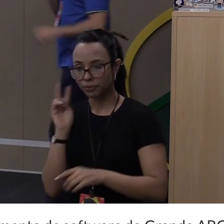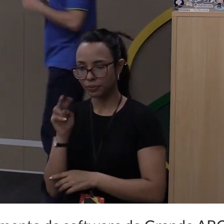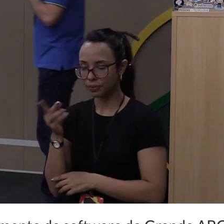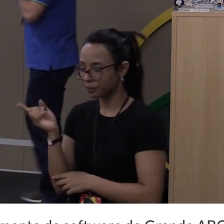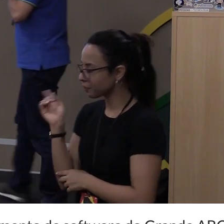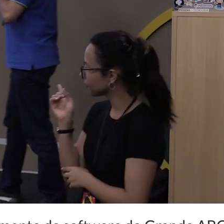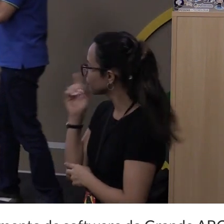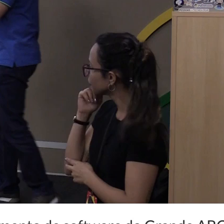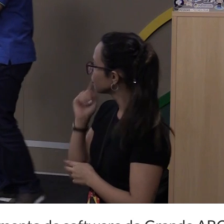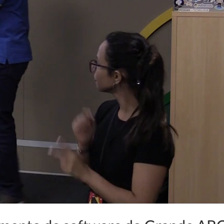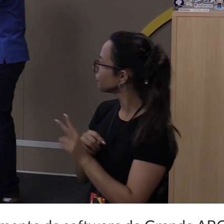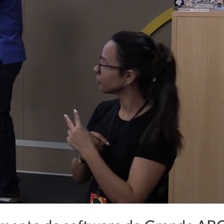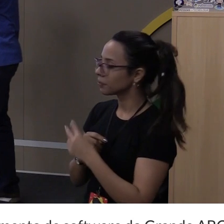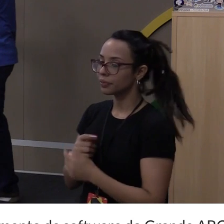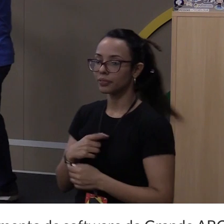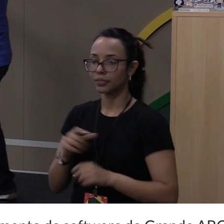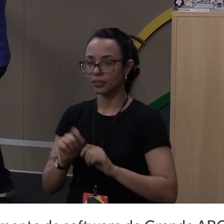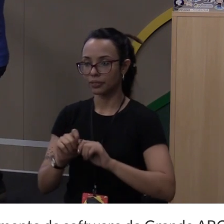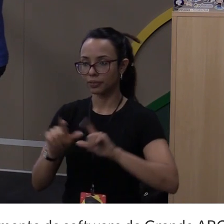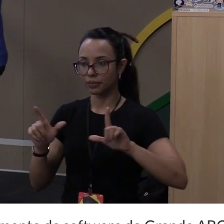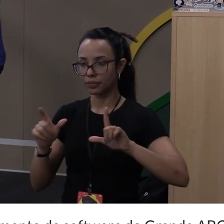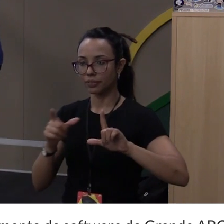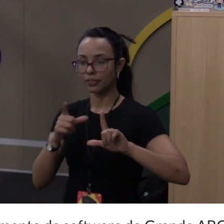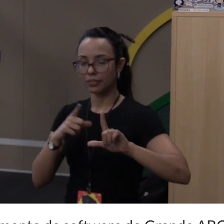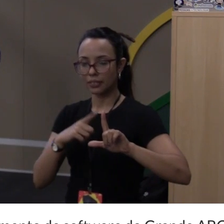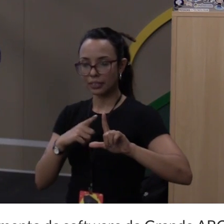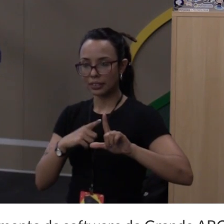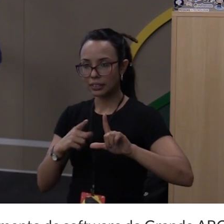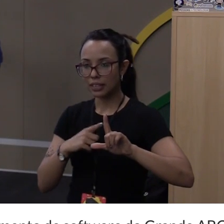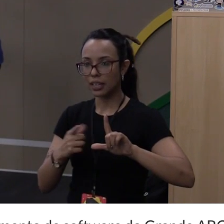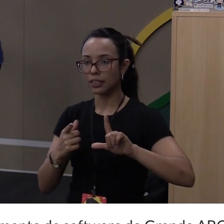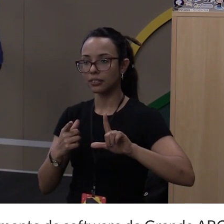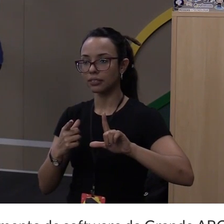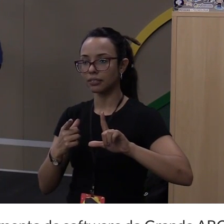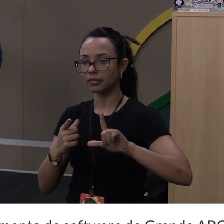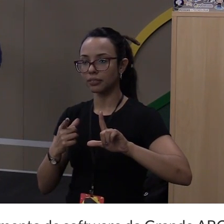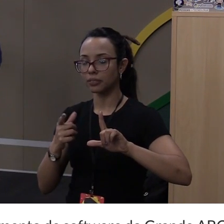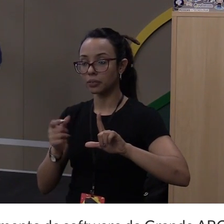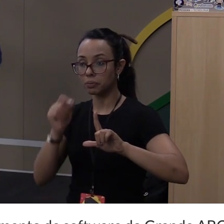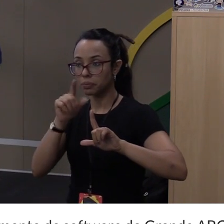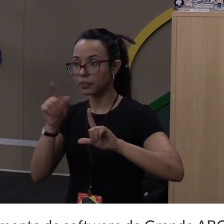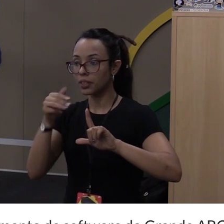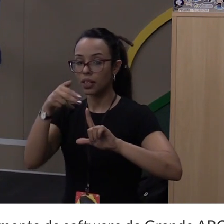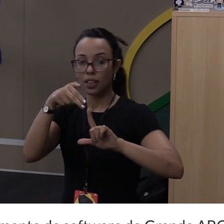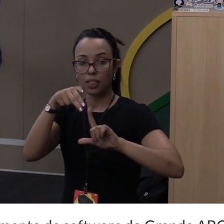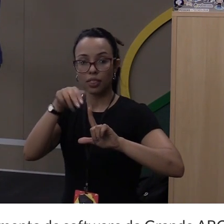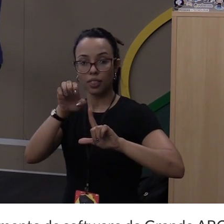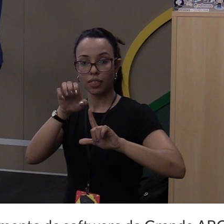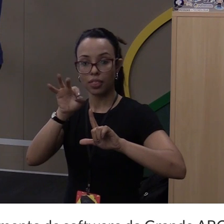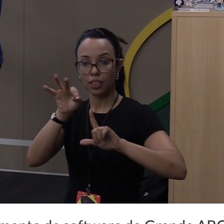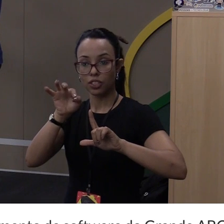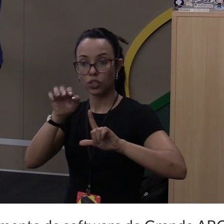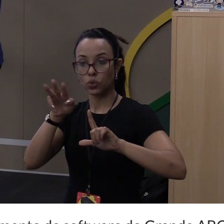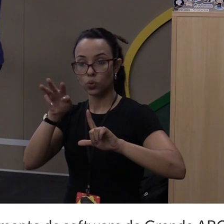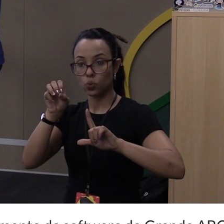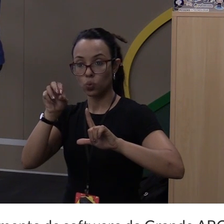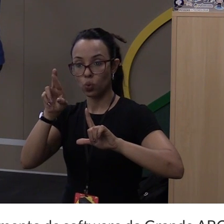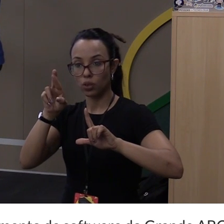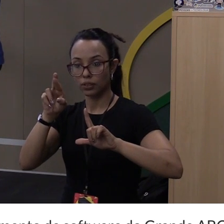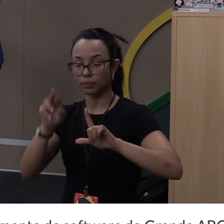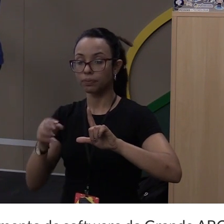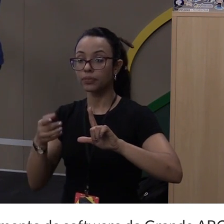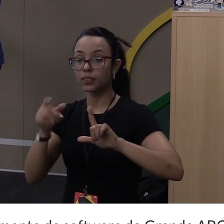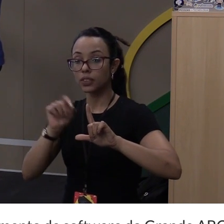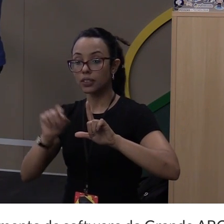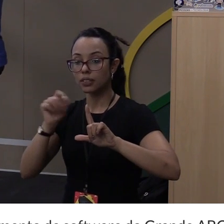abrindo o Developer Tools, tem uma BIM, uma Network. Que aí você consegue ver os requests que são feitos. Você vai ver que